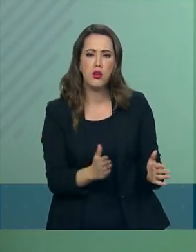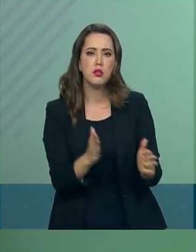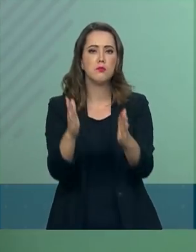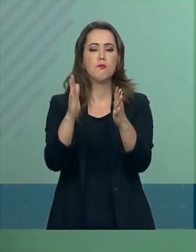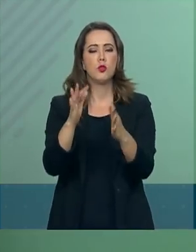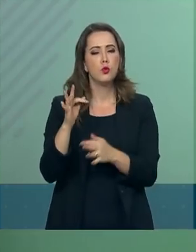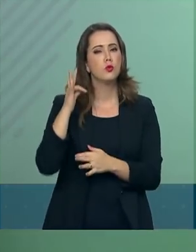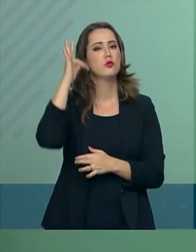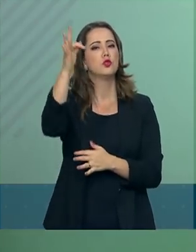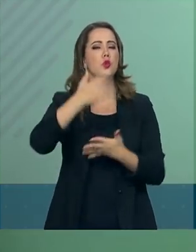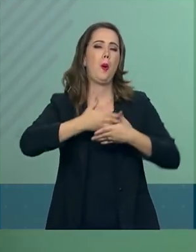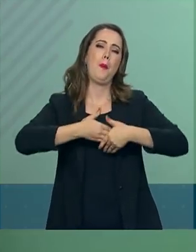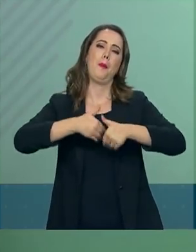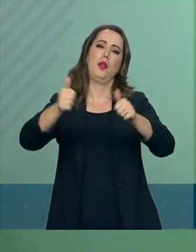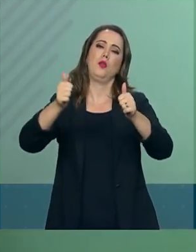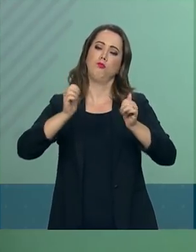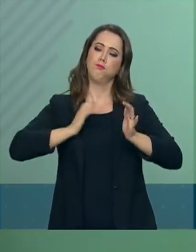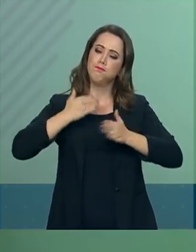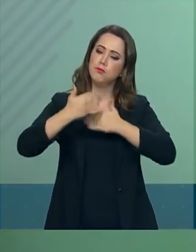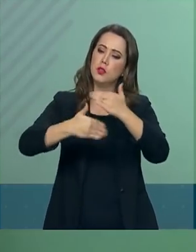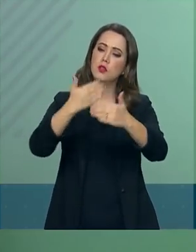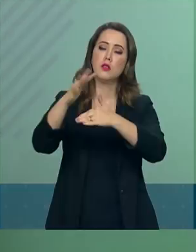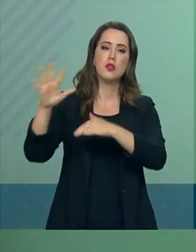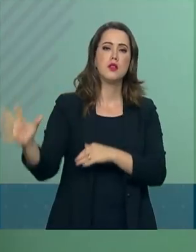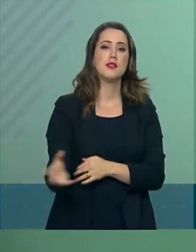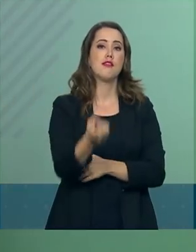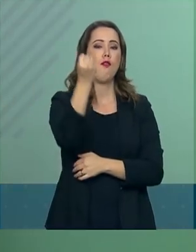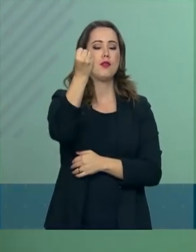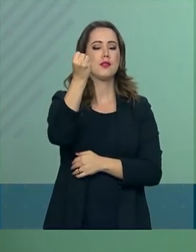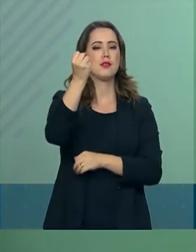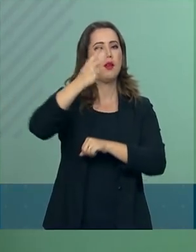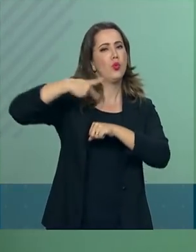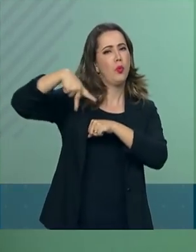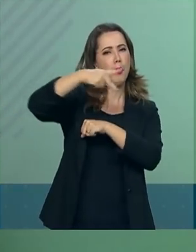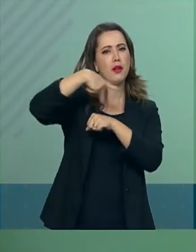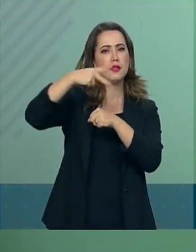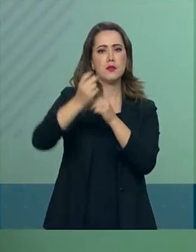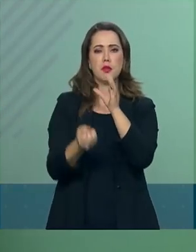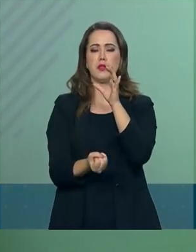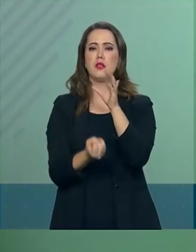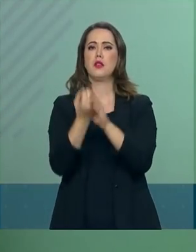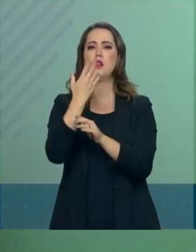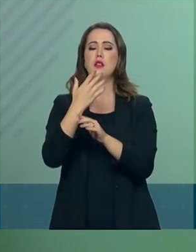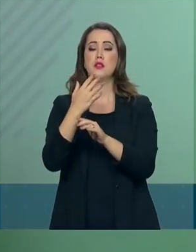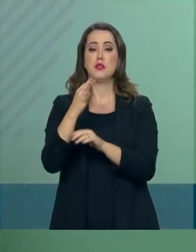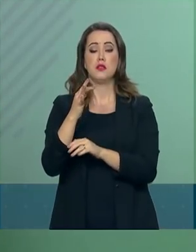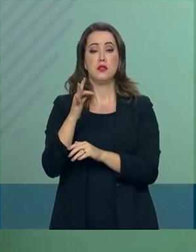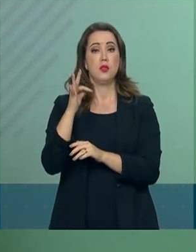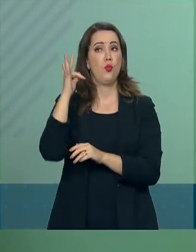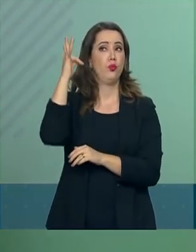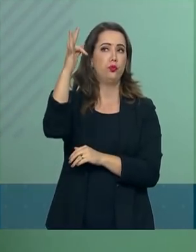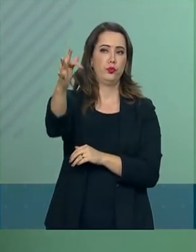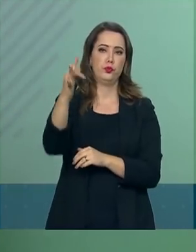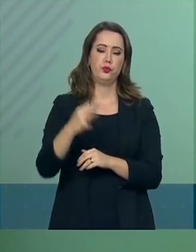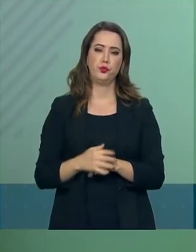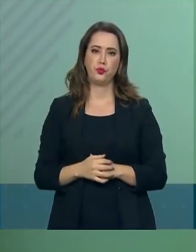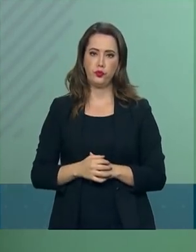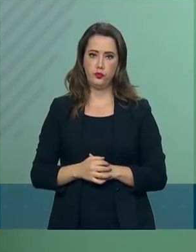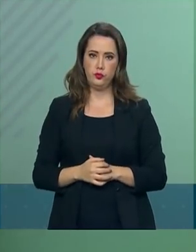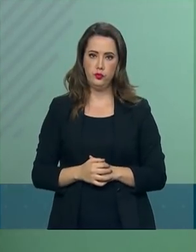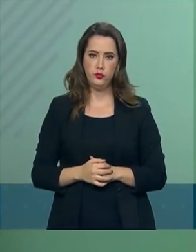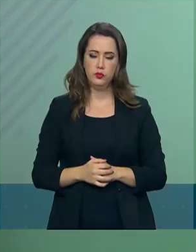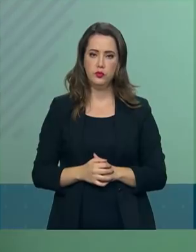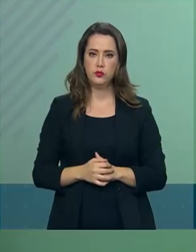prosperidade e salvação do país para as gerações que nos sucederão. Fecho